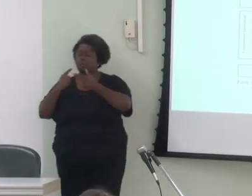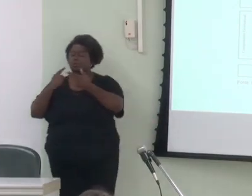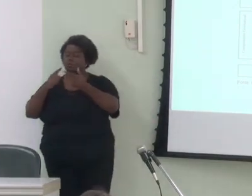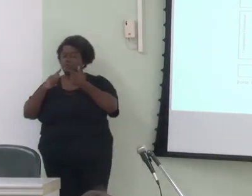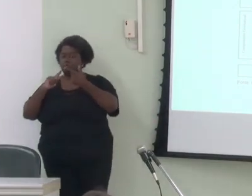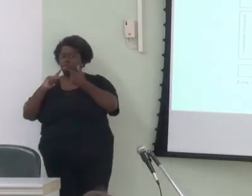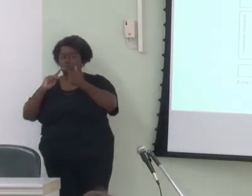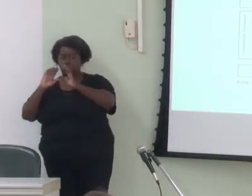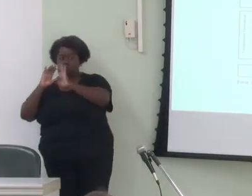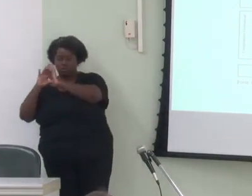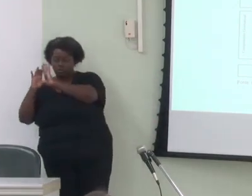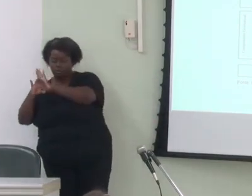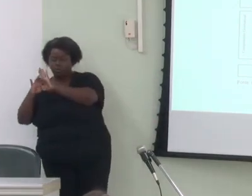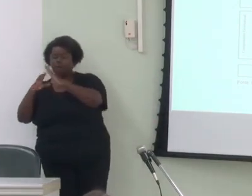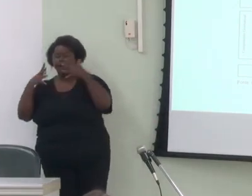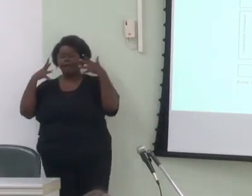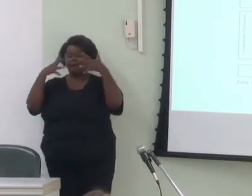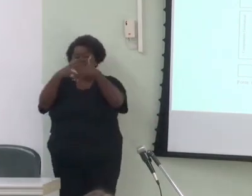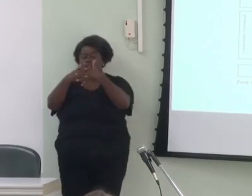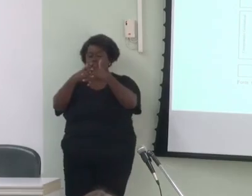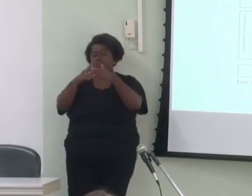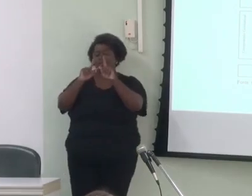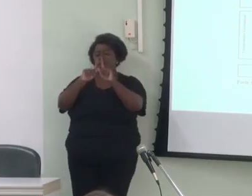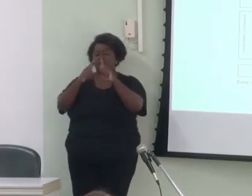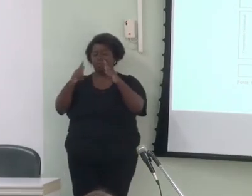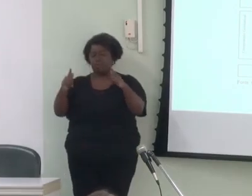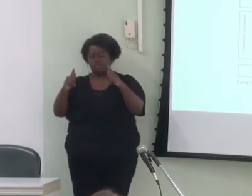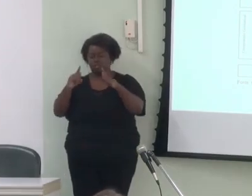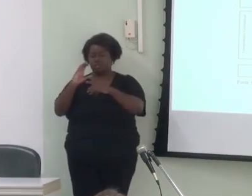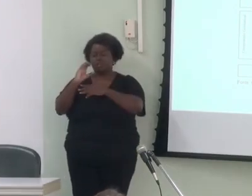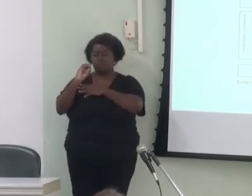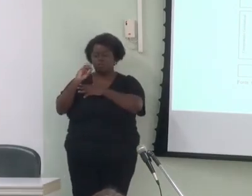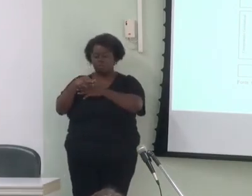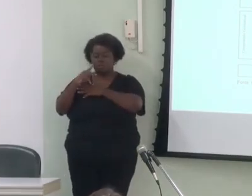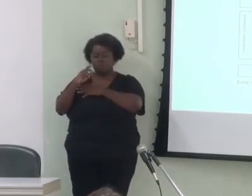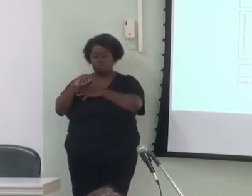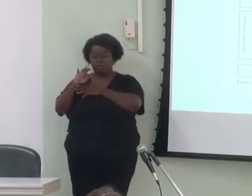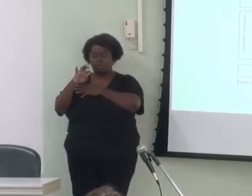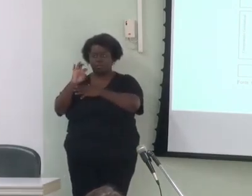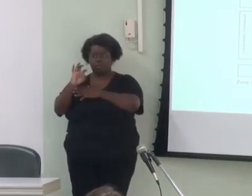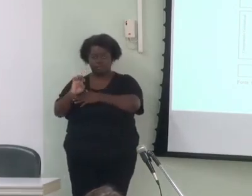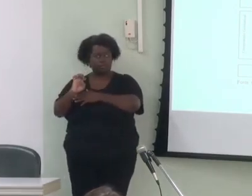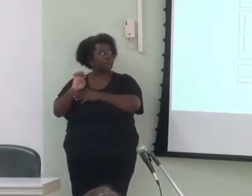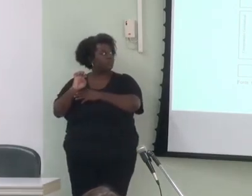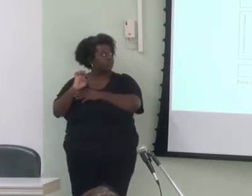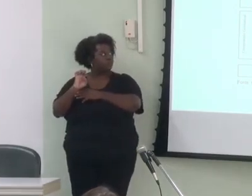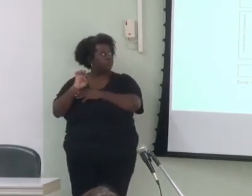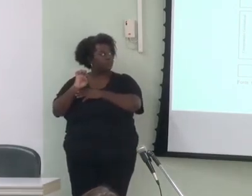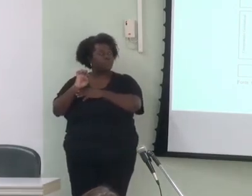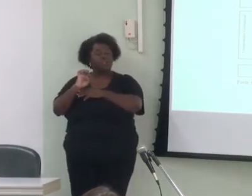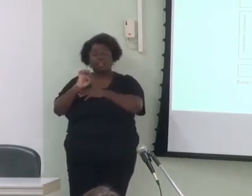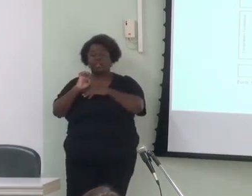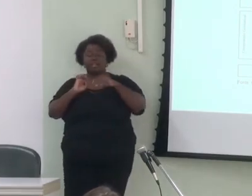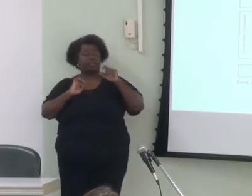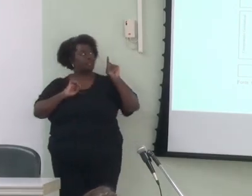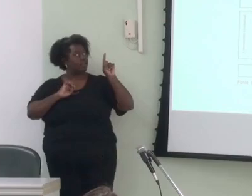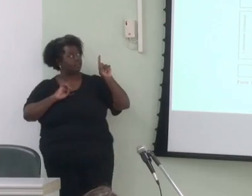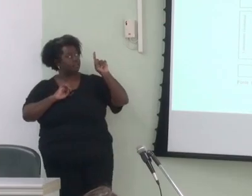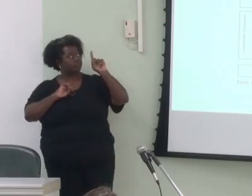diretamente o componente gramatical. A interação entre esse último e o componente contextual,